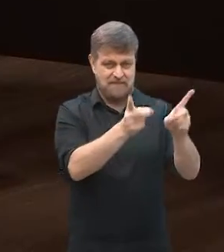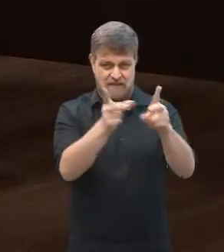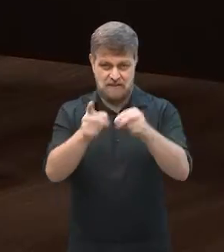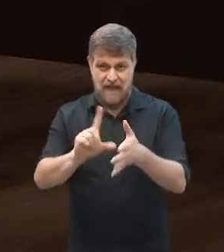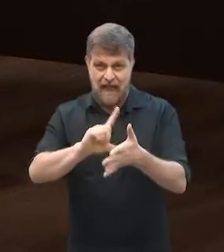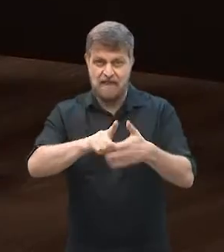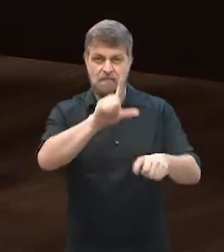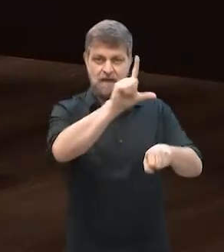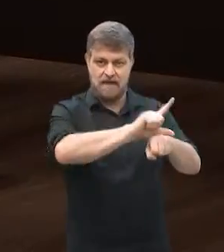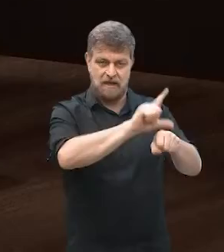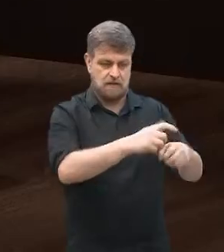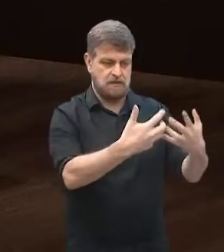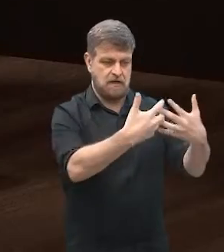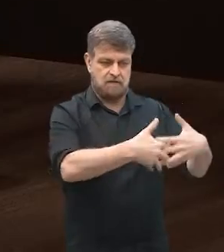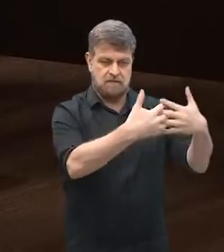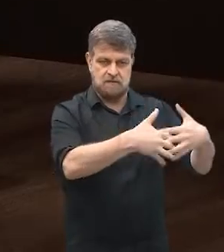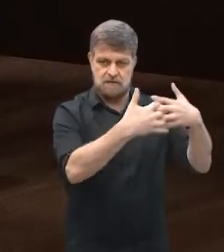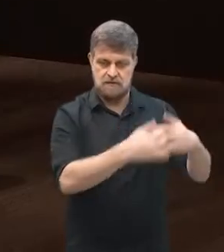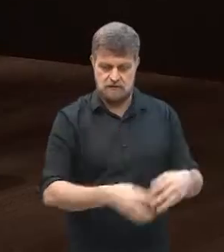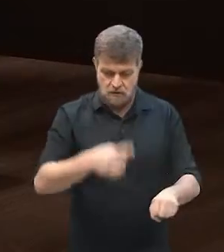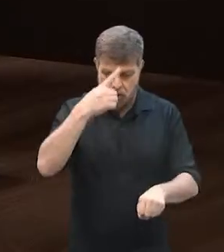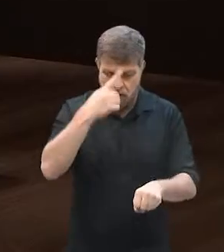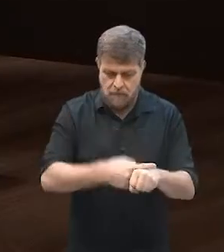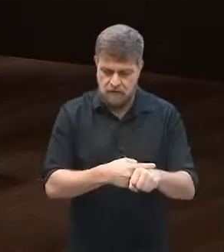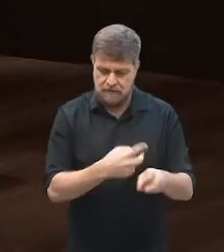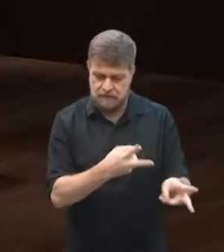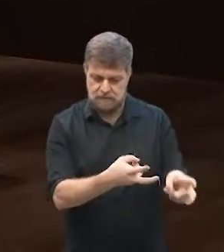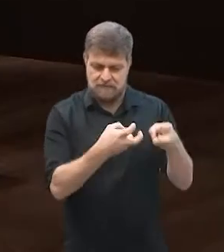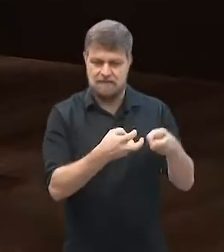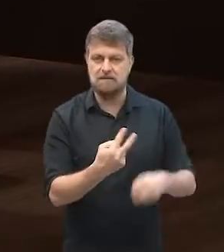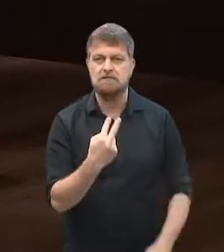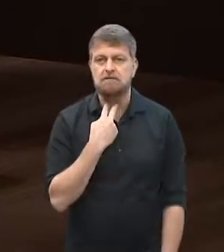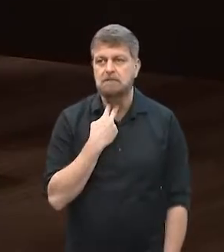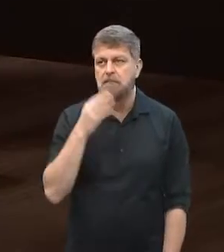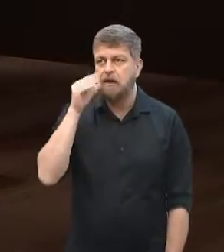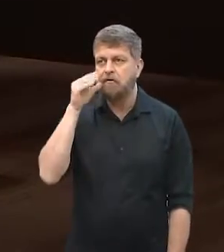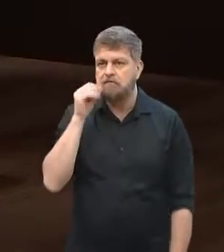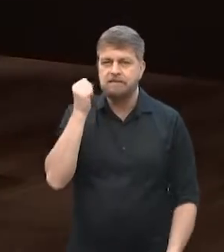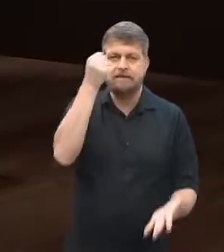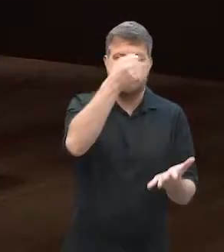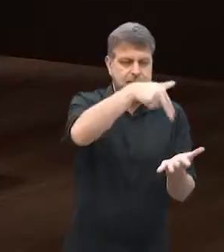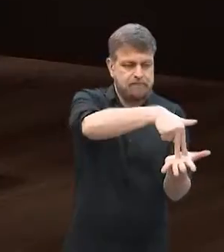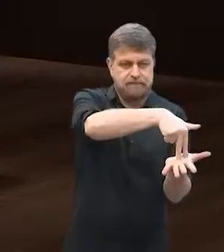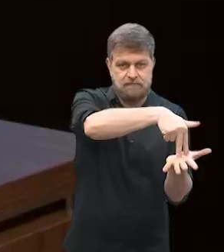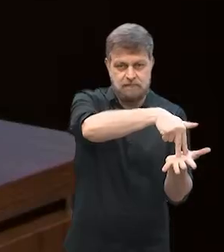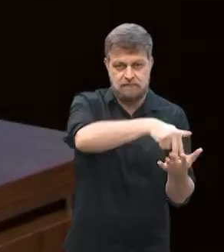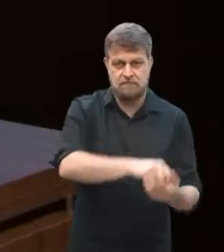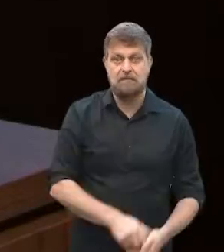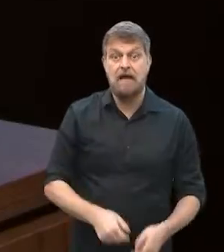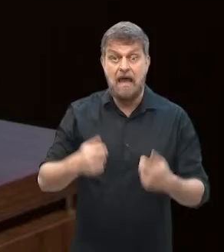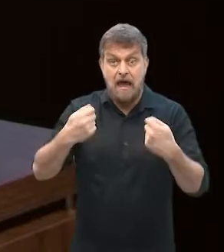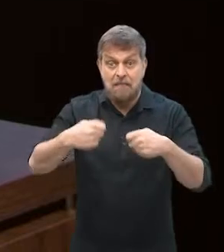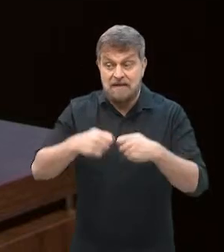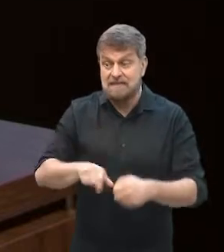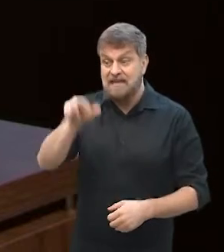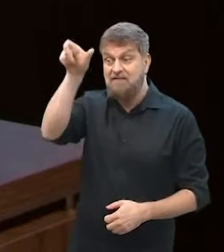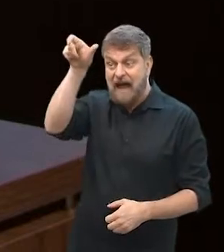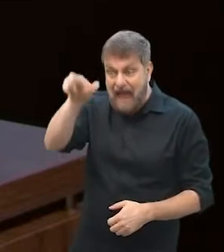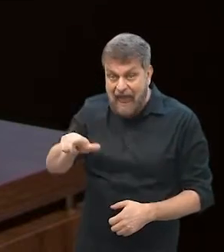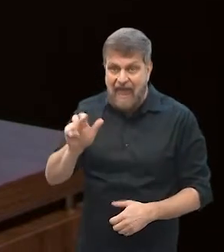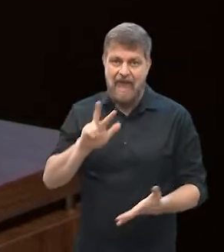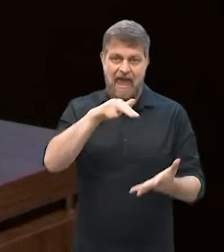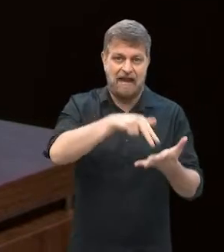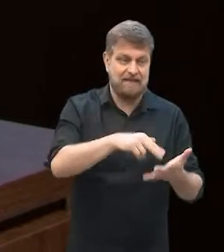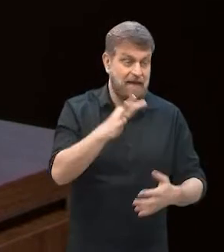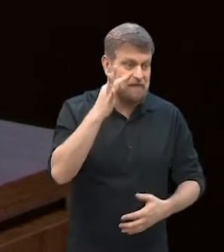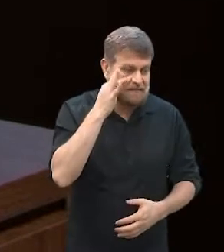negócio aberto, chegou um momento em que ela percebeu que não bastava deixar um funcionário no local, que ela, é aquele ditado, né,